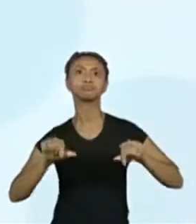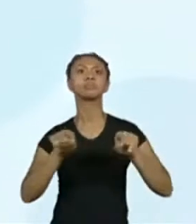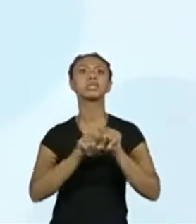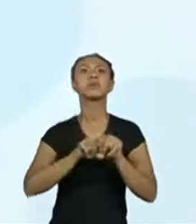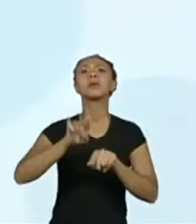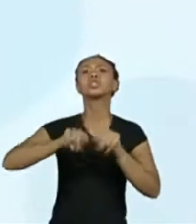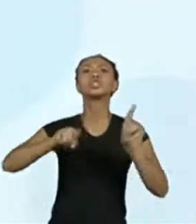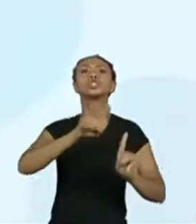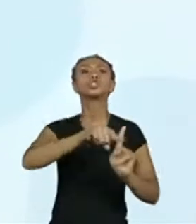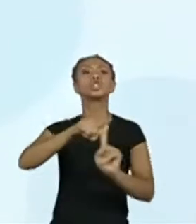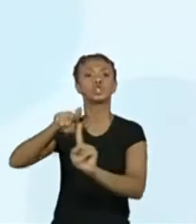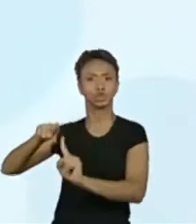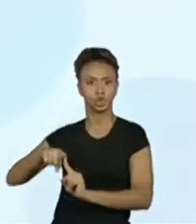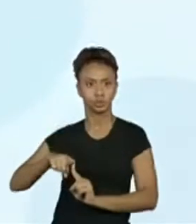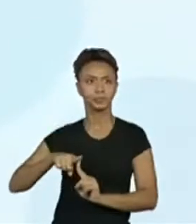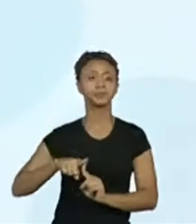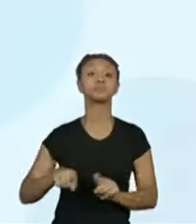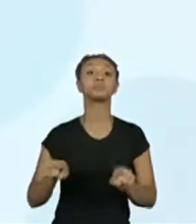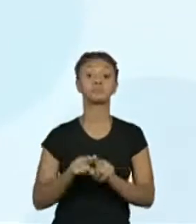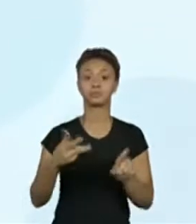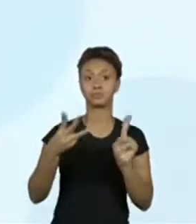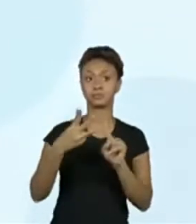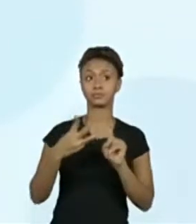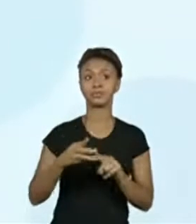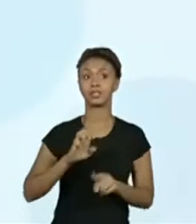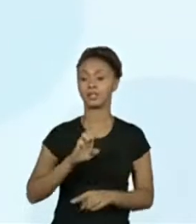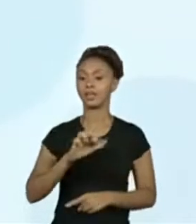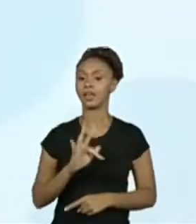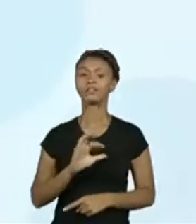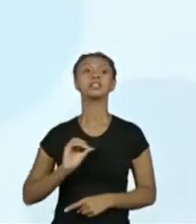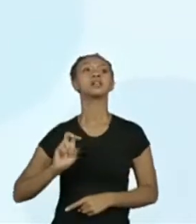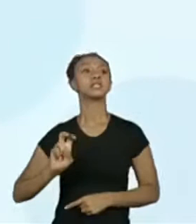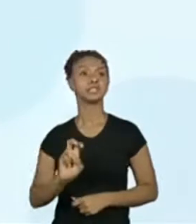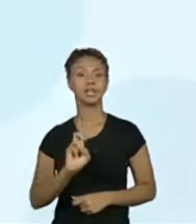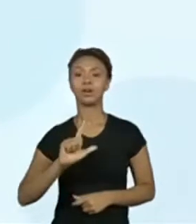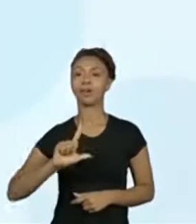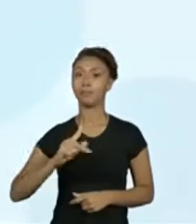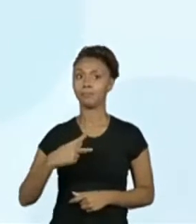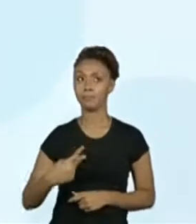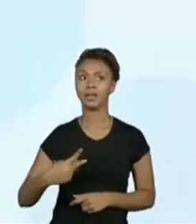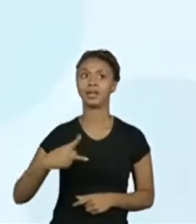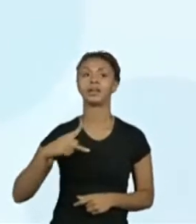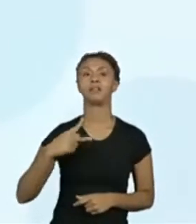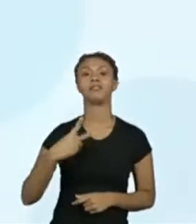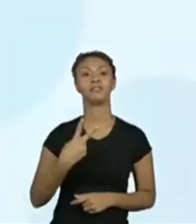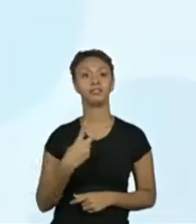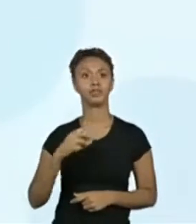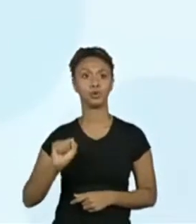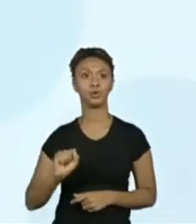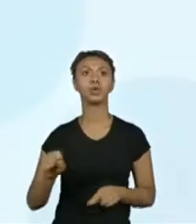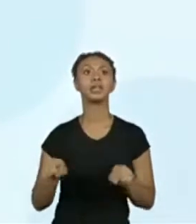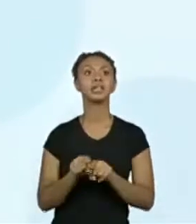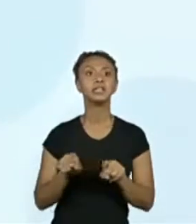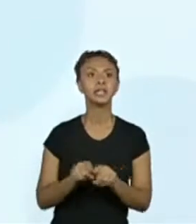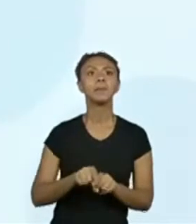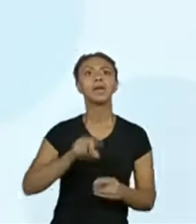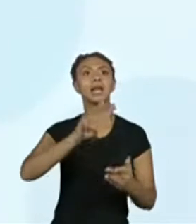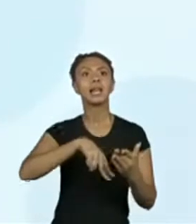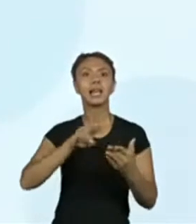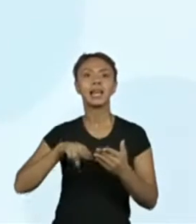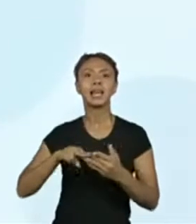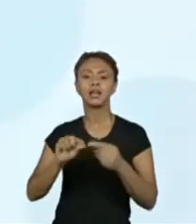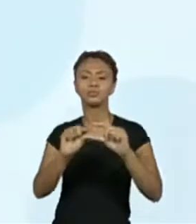E terceira, EF05LP28, observar na leitura de anedotas, piadas, cartuns,